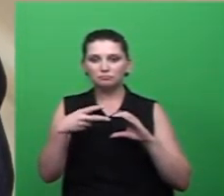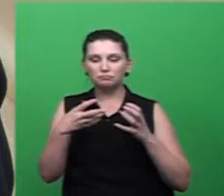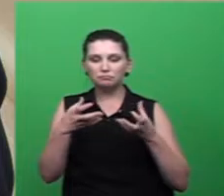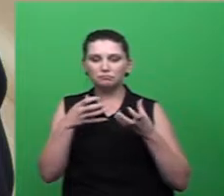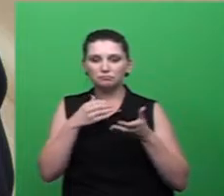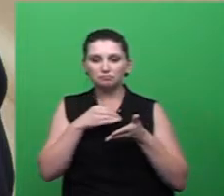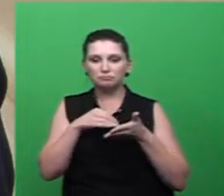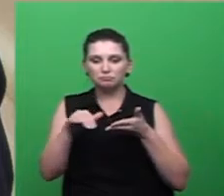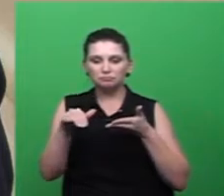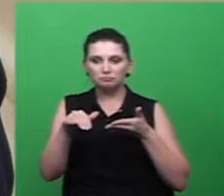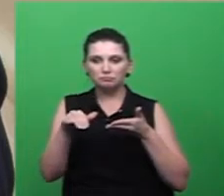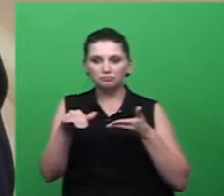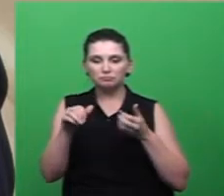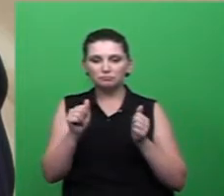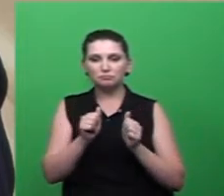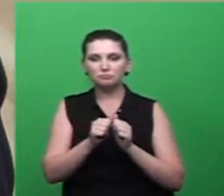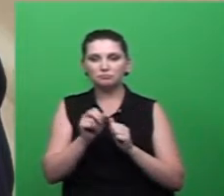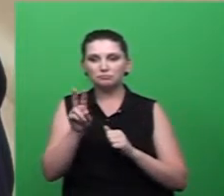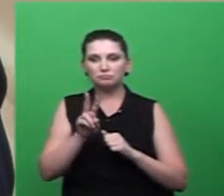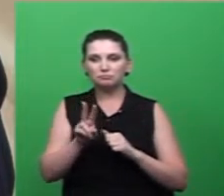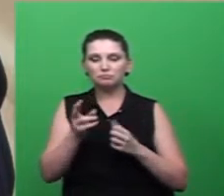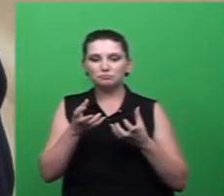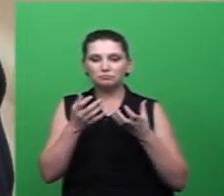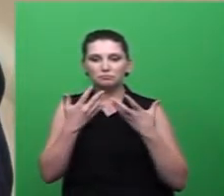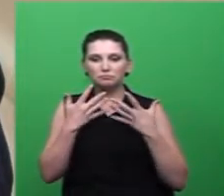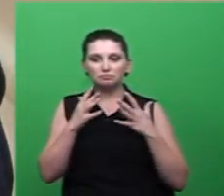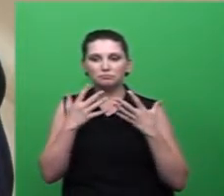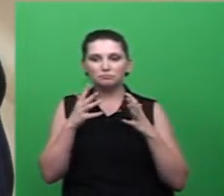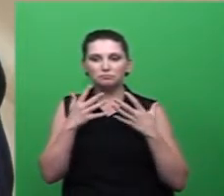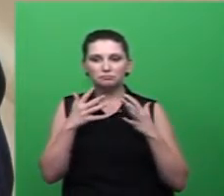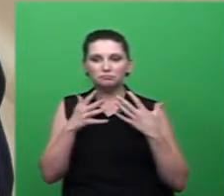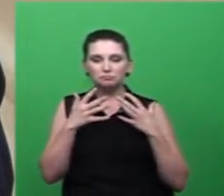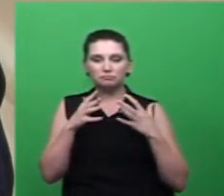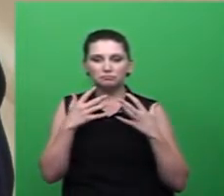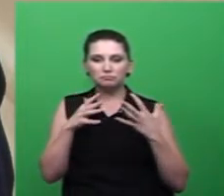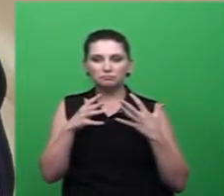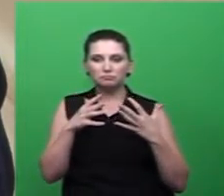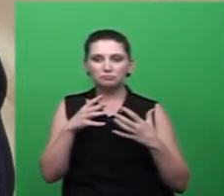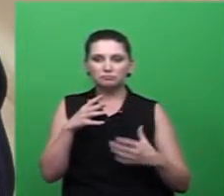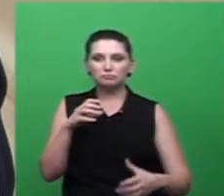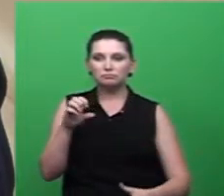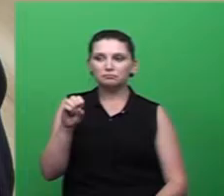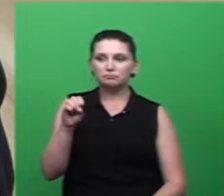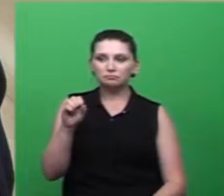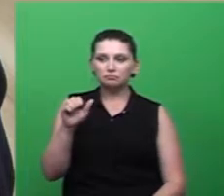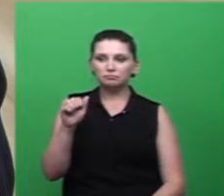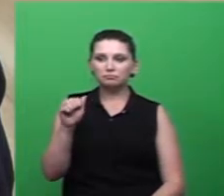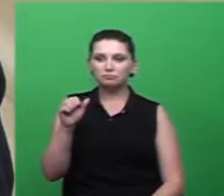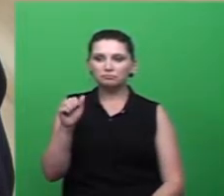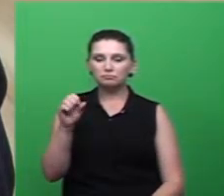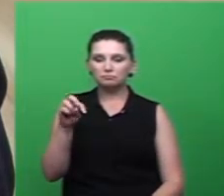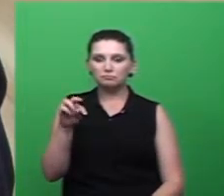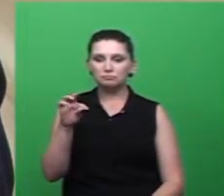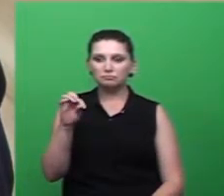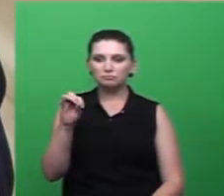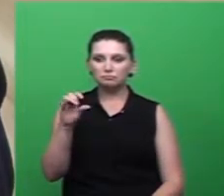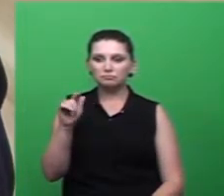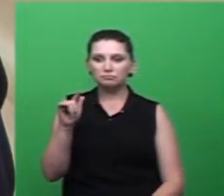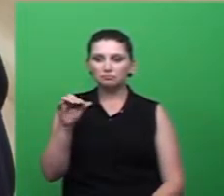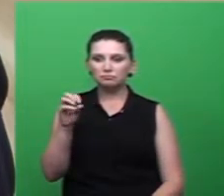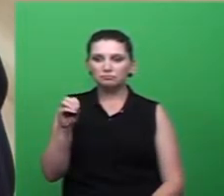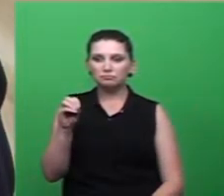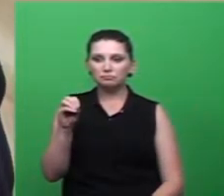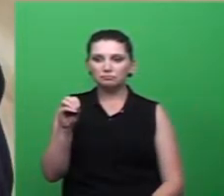de seus vereadores, vem a público aplaudir o triatleta Santiago Mendonça, pela conquista de